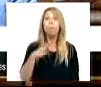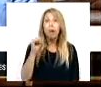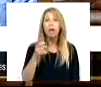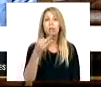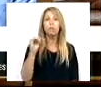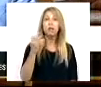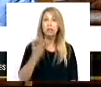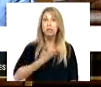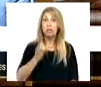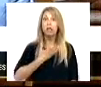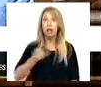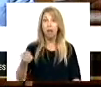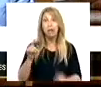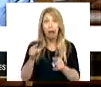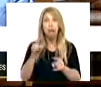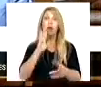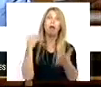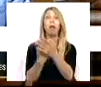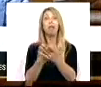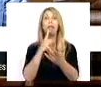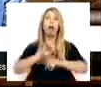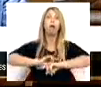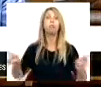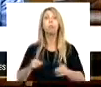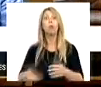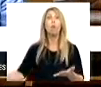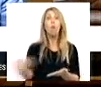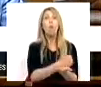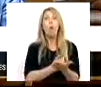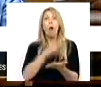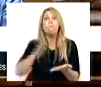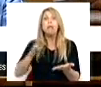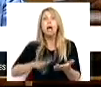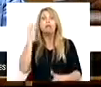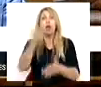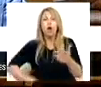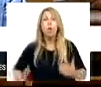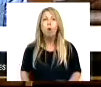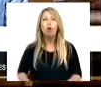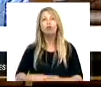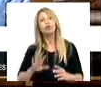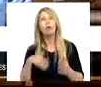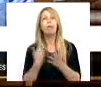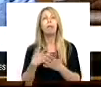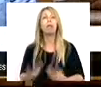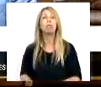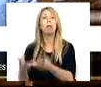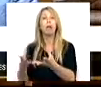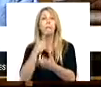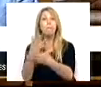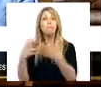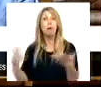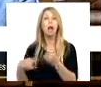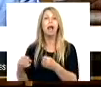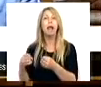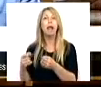e permitiram também um verdadeiro e colossal chico-espertismo aos acionistas das grandes empresas. Preferiram